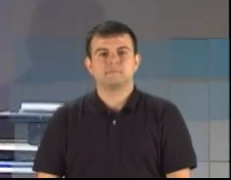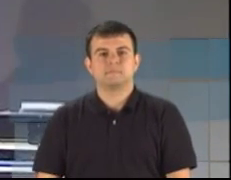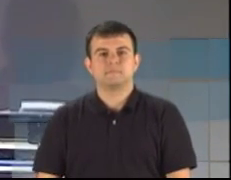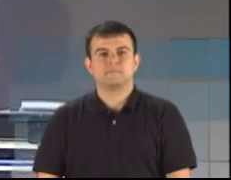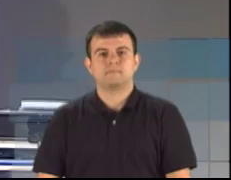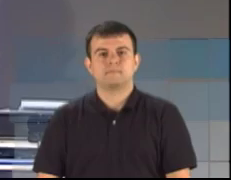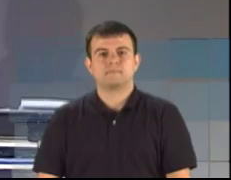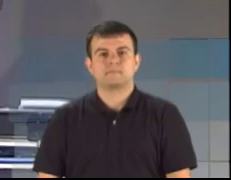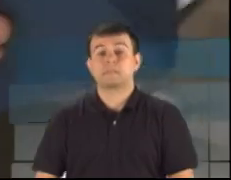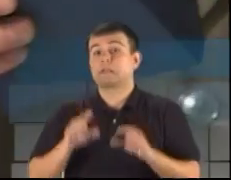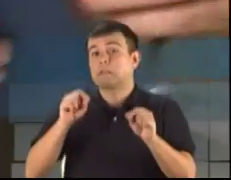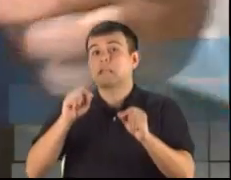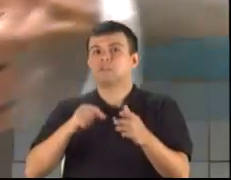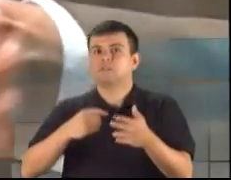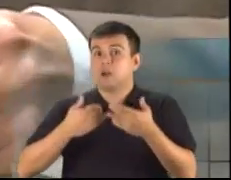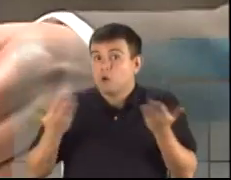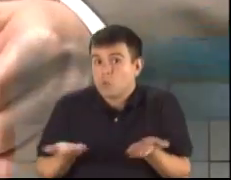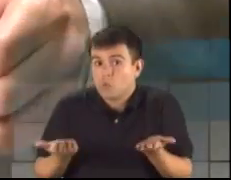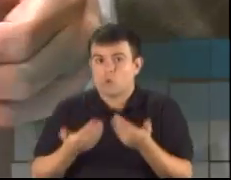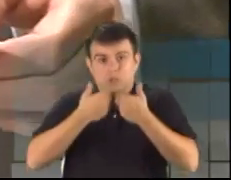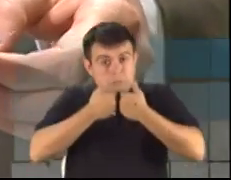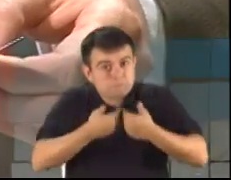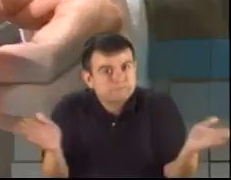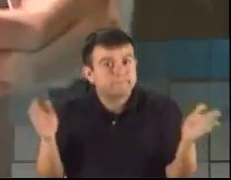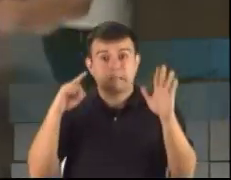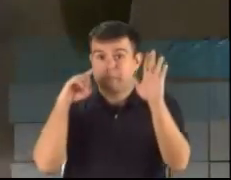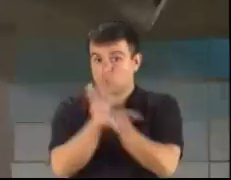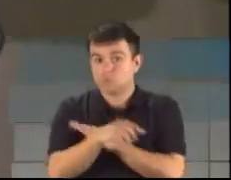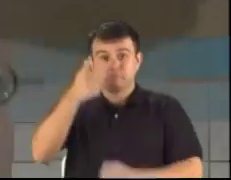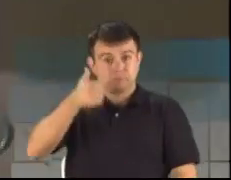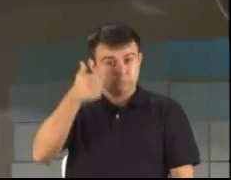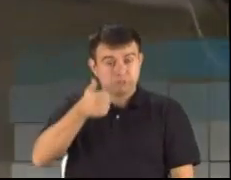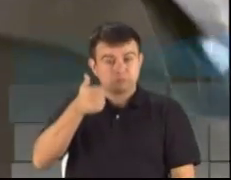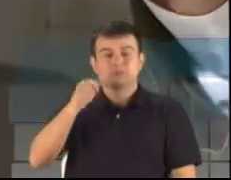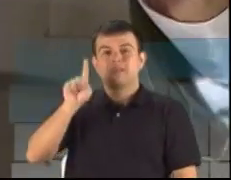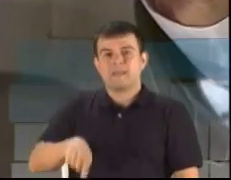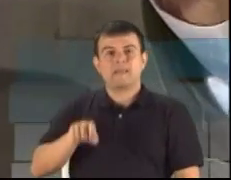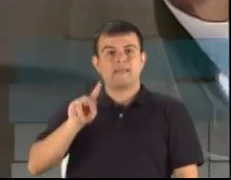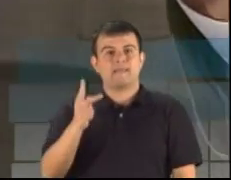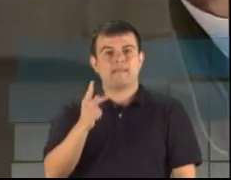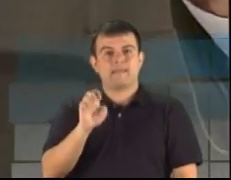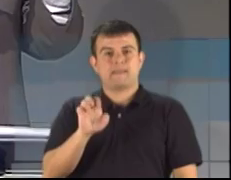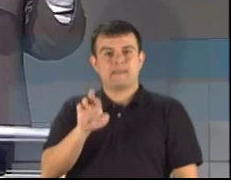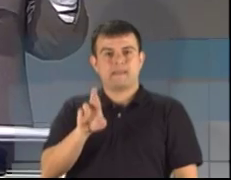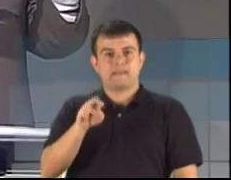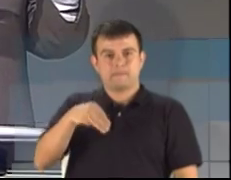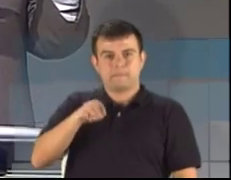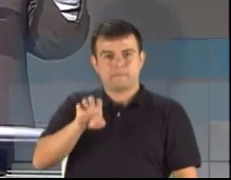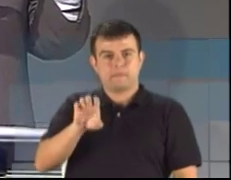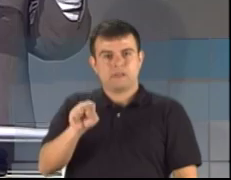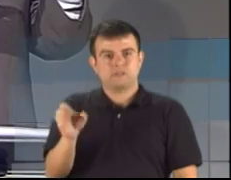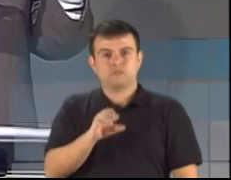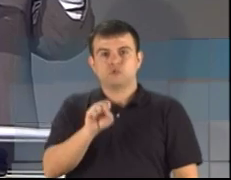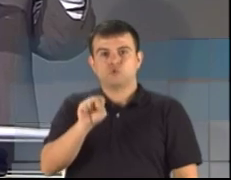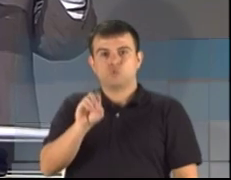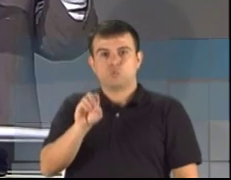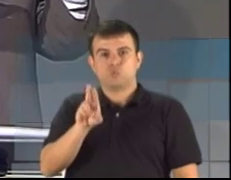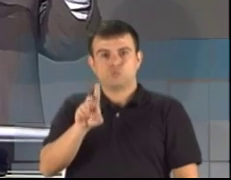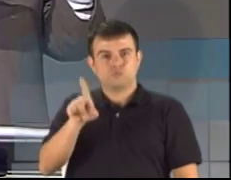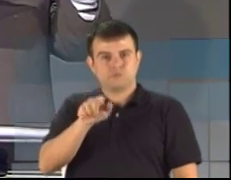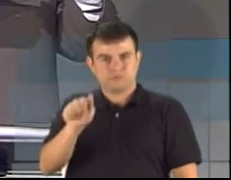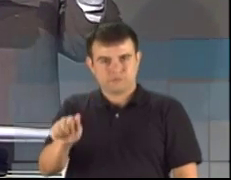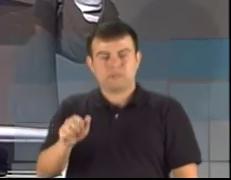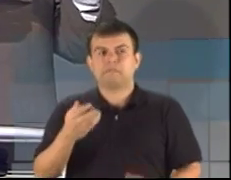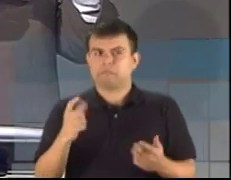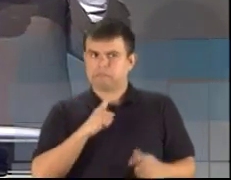E o candidato que abre esta rodada de perguntas é o candidato Hermes Souza. Candidato, o senhor tem um